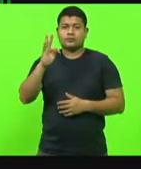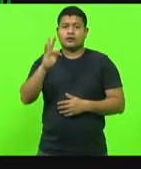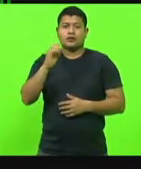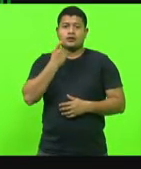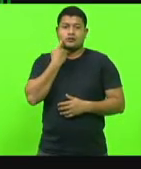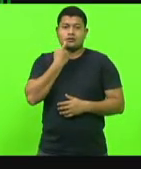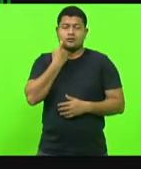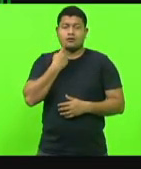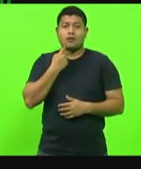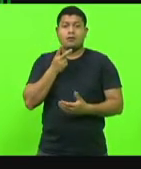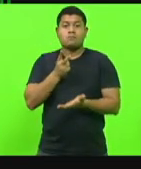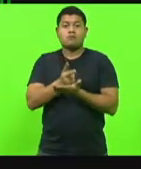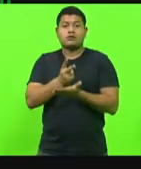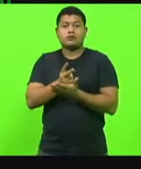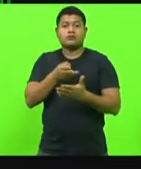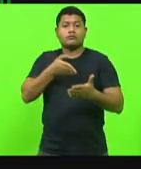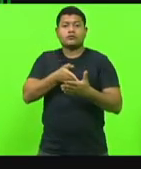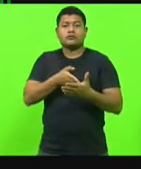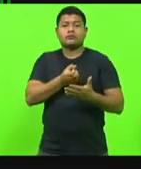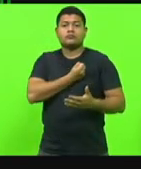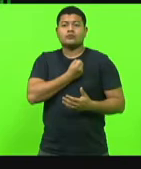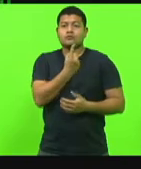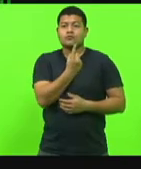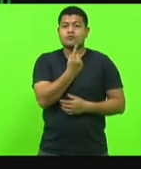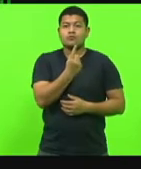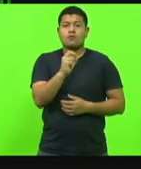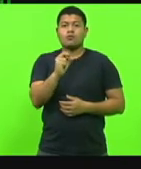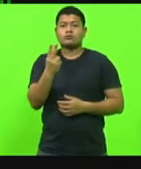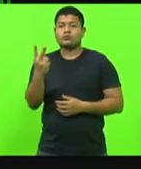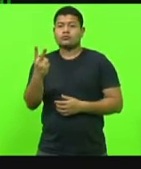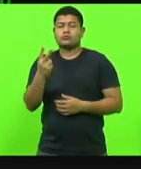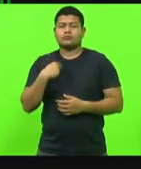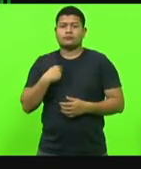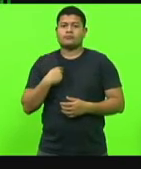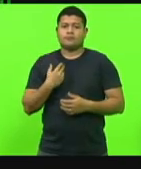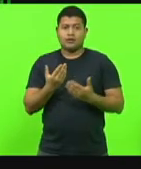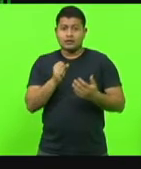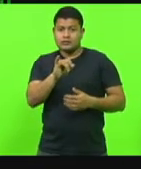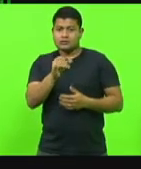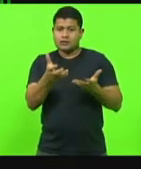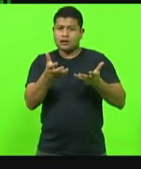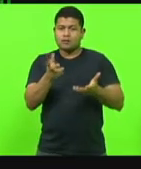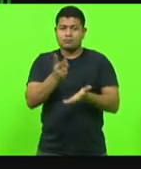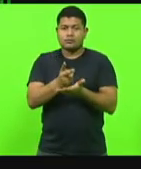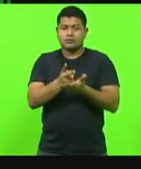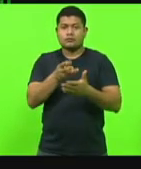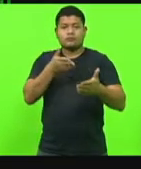do veto é um? Um. Quem mantém o veto vota um, quem rejeita o veto vota dois.